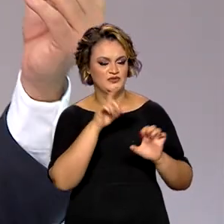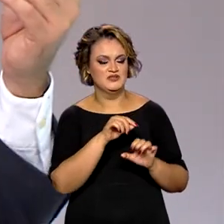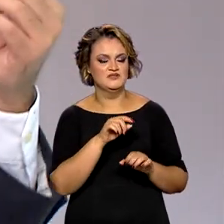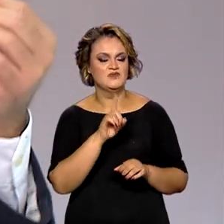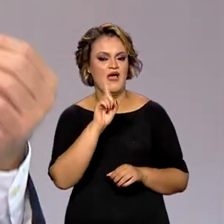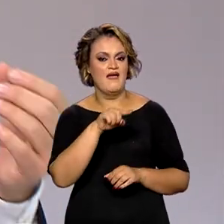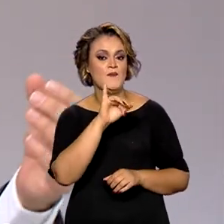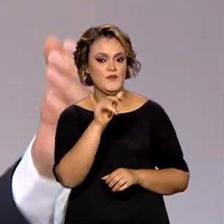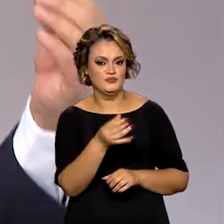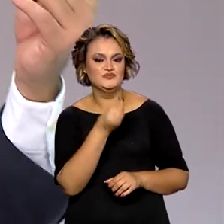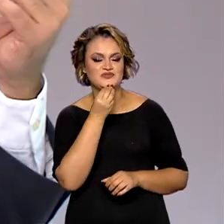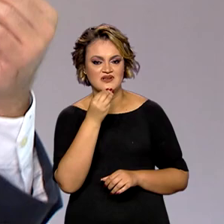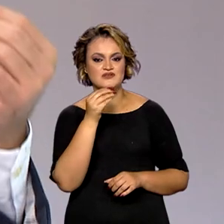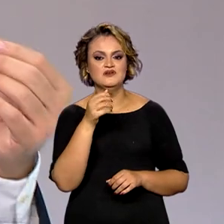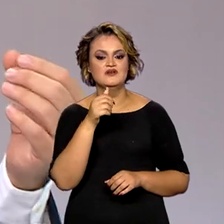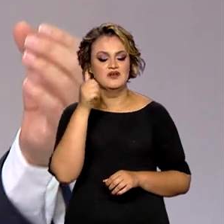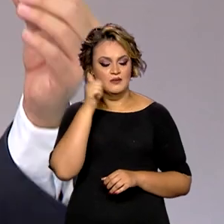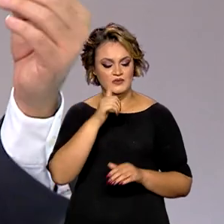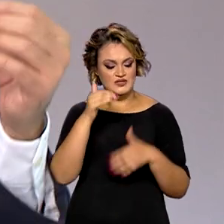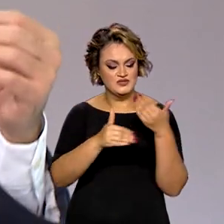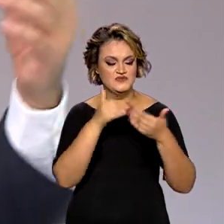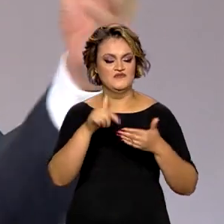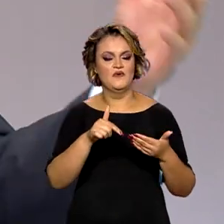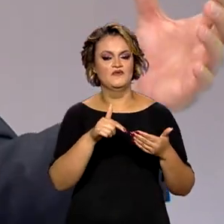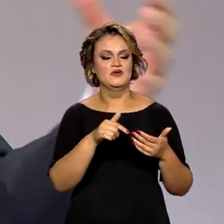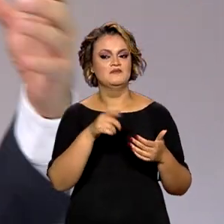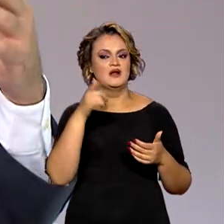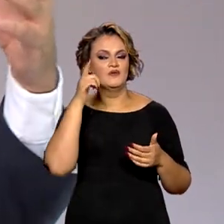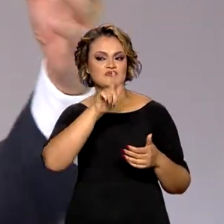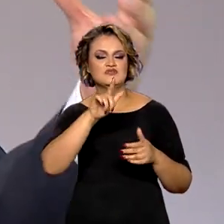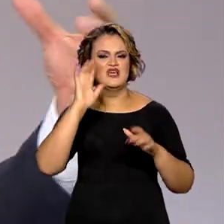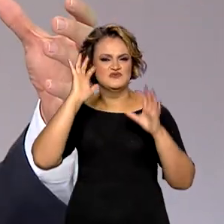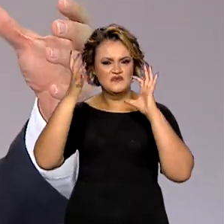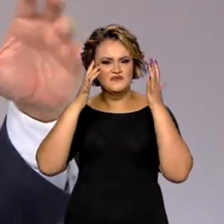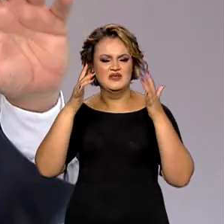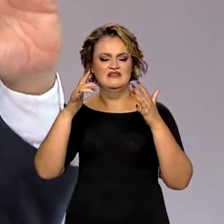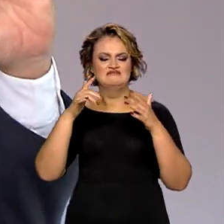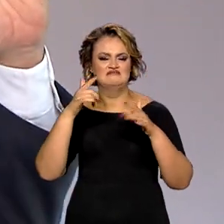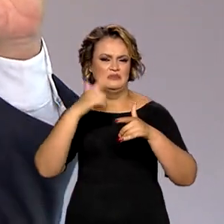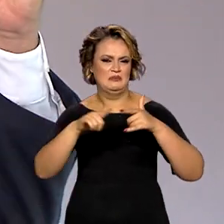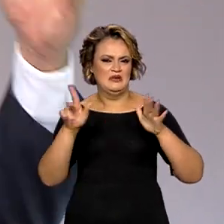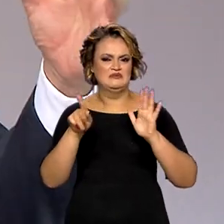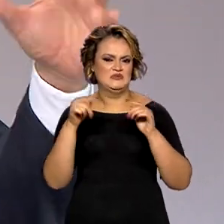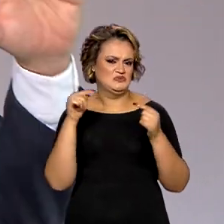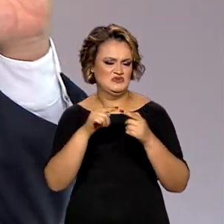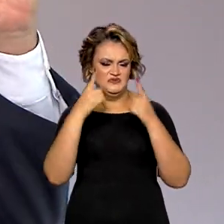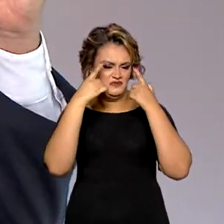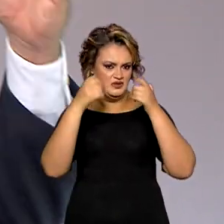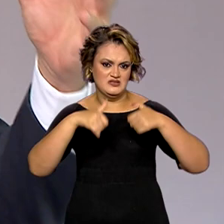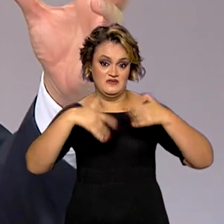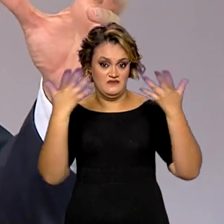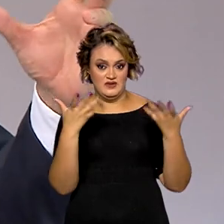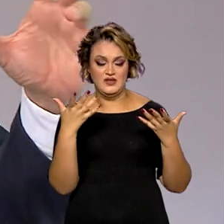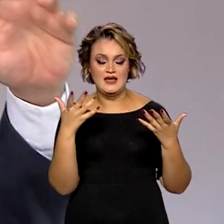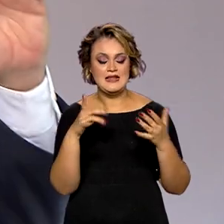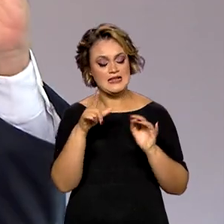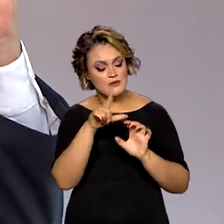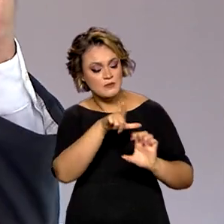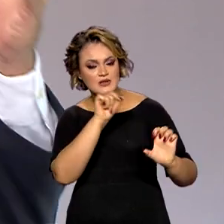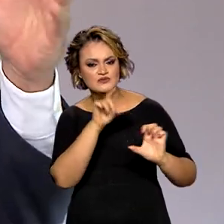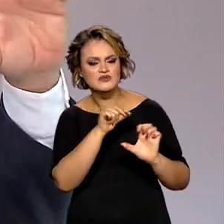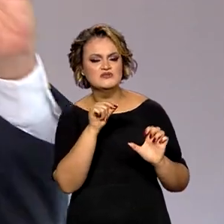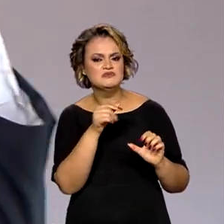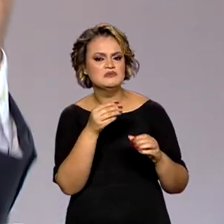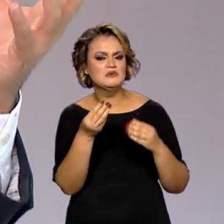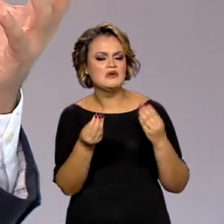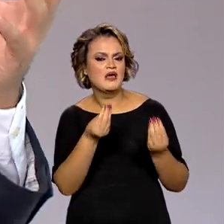oportunidade que a mulher está desenvolvendo no Brasil para enfrentar todos esses obstáculos. Como que a senhora vê essa questão do empreendedorismo